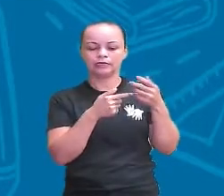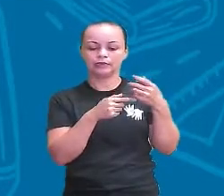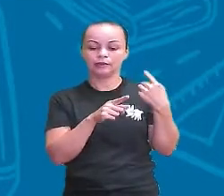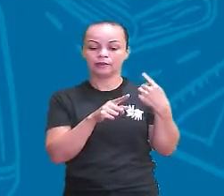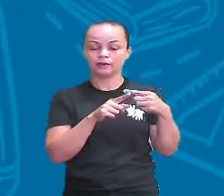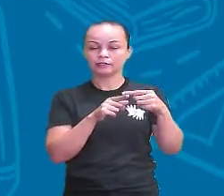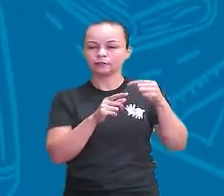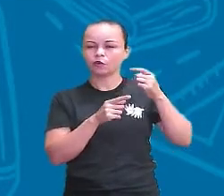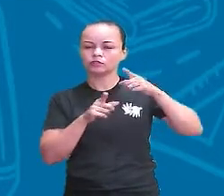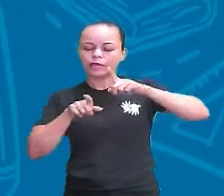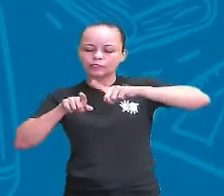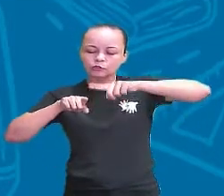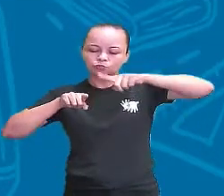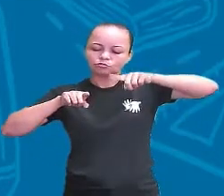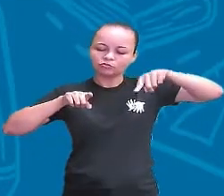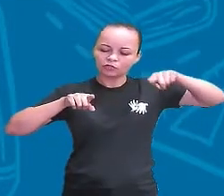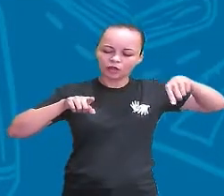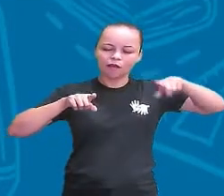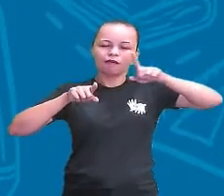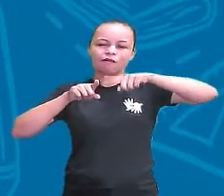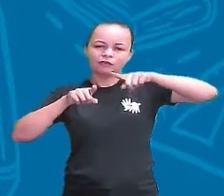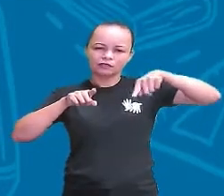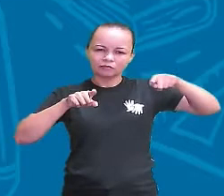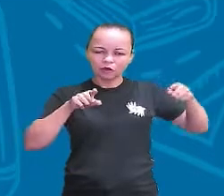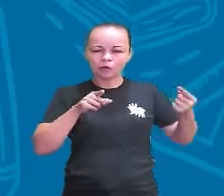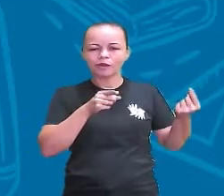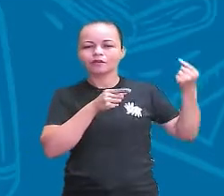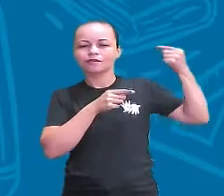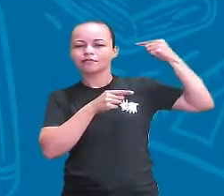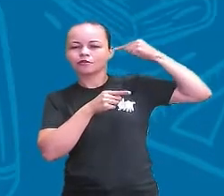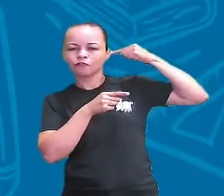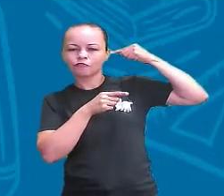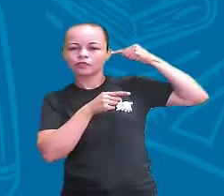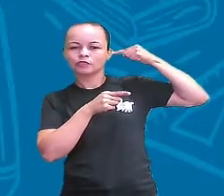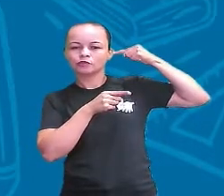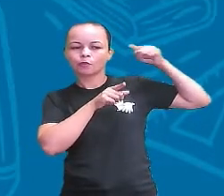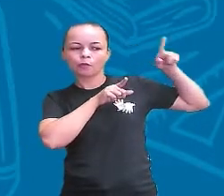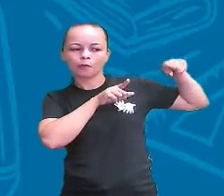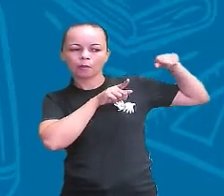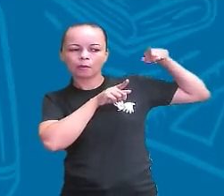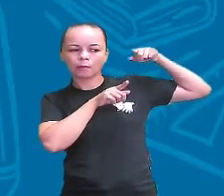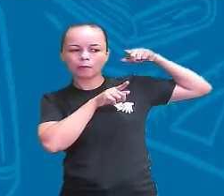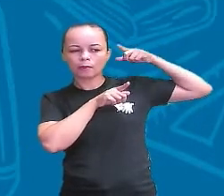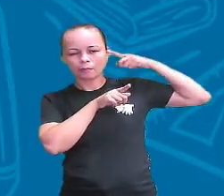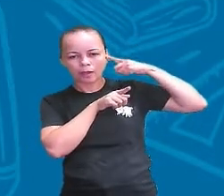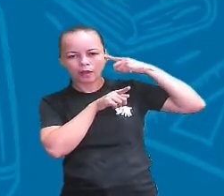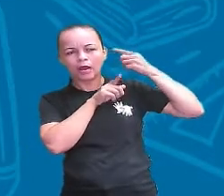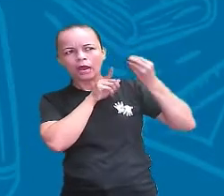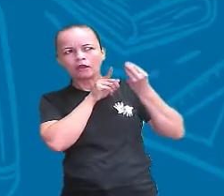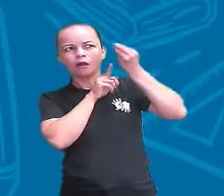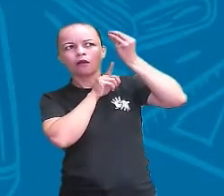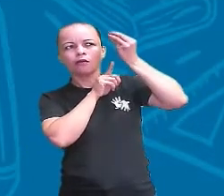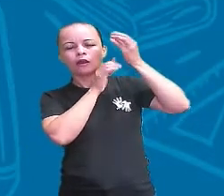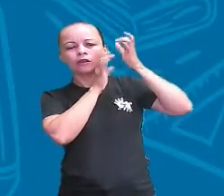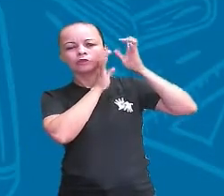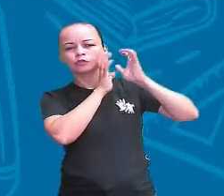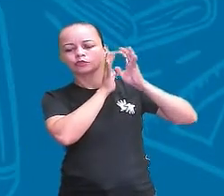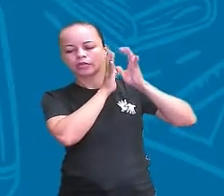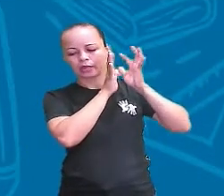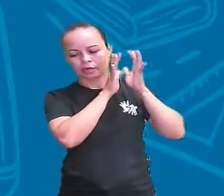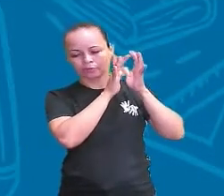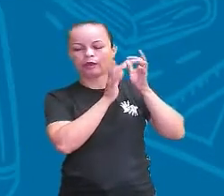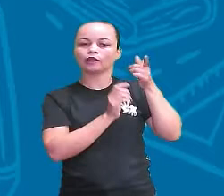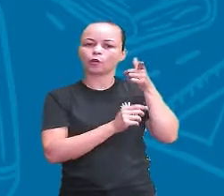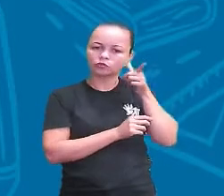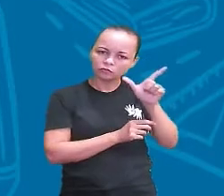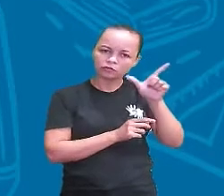pode, as ondas sonoras vão até nosso ouvido, porém, quem escuta é o nosso cérebro. A gente só consegue realmente ouvir se